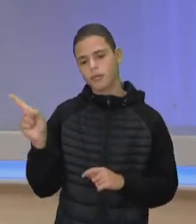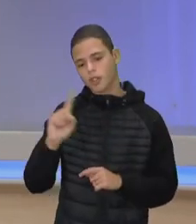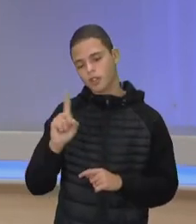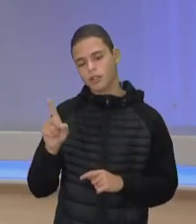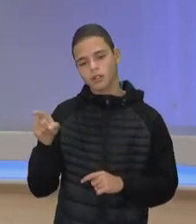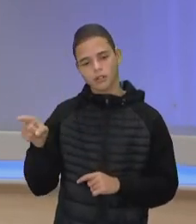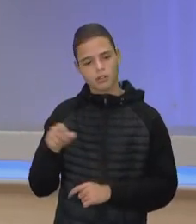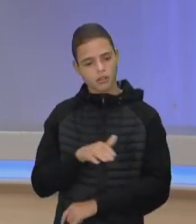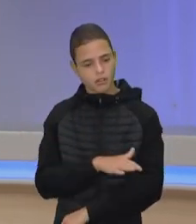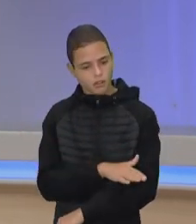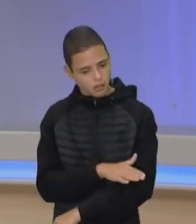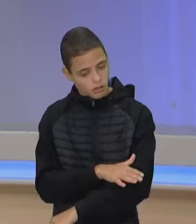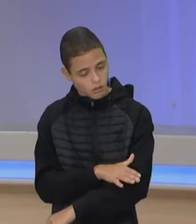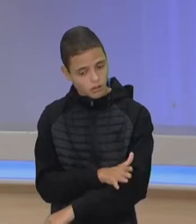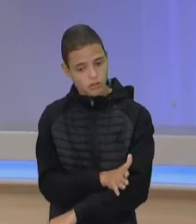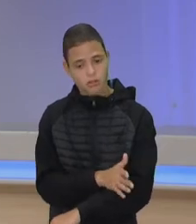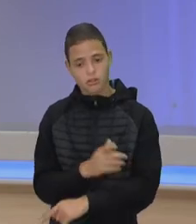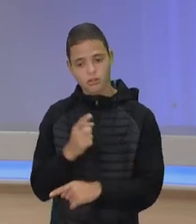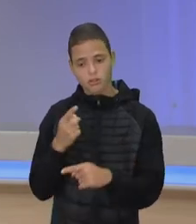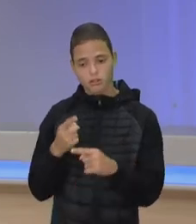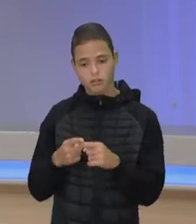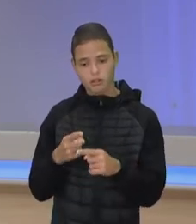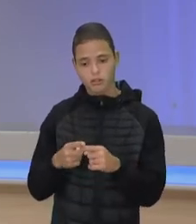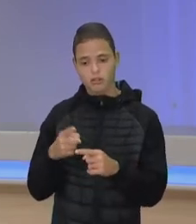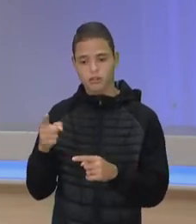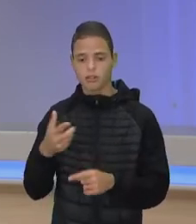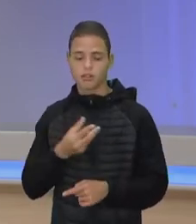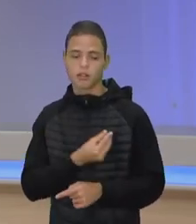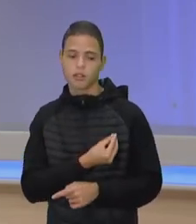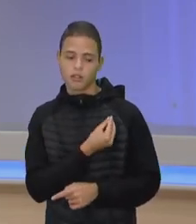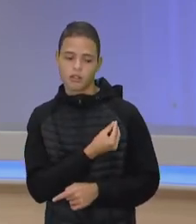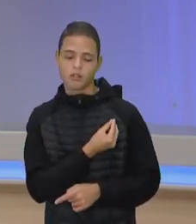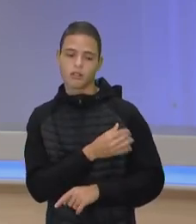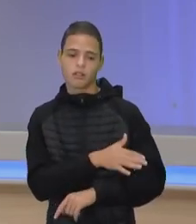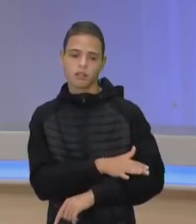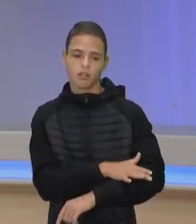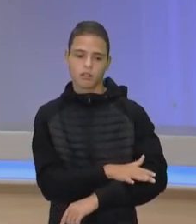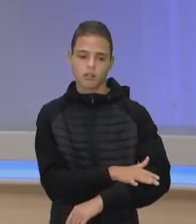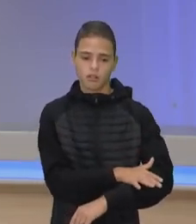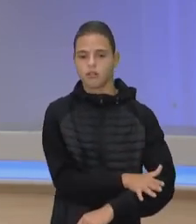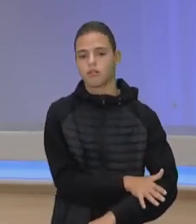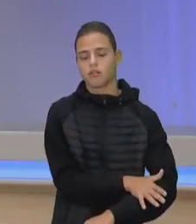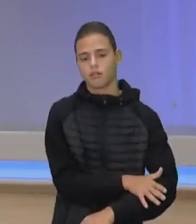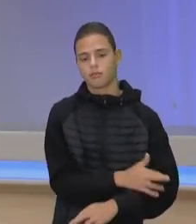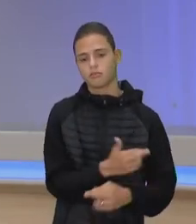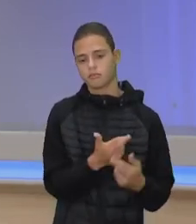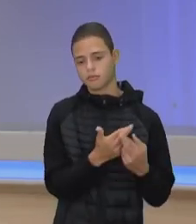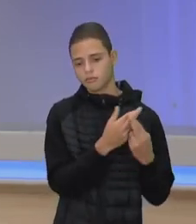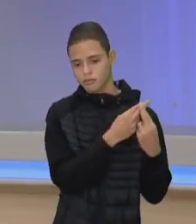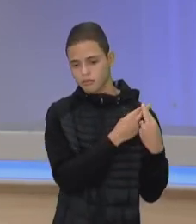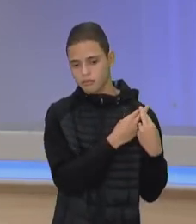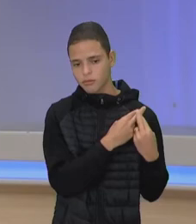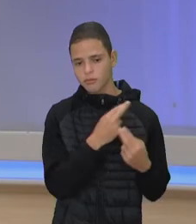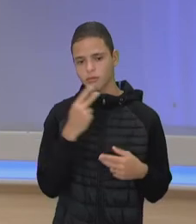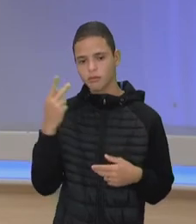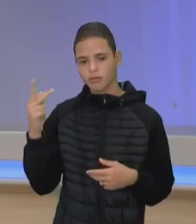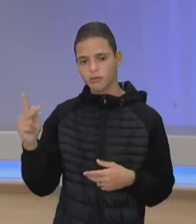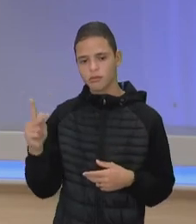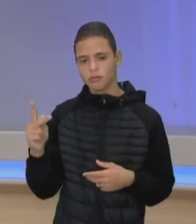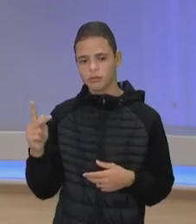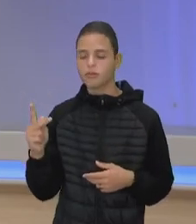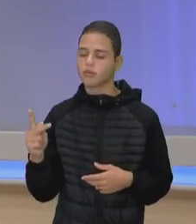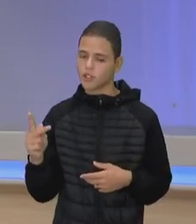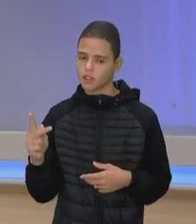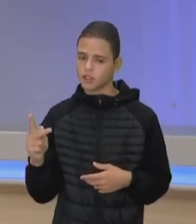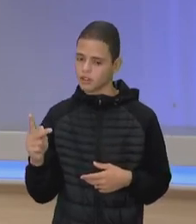porque ela está vivendo também, entre outras coisas. uma responsabilidade dessa pessoa ser racista,